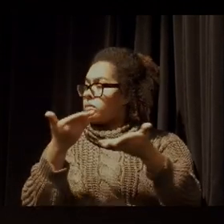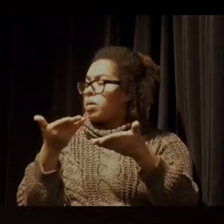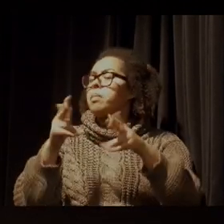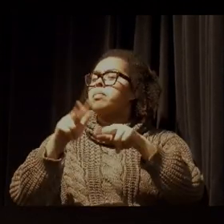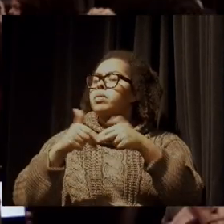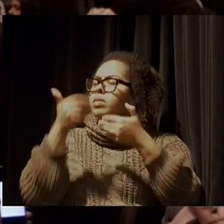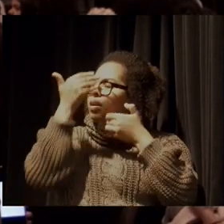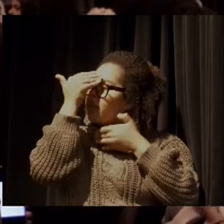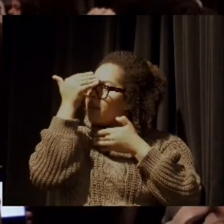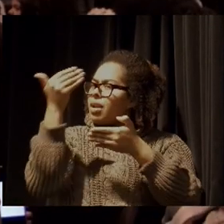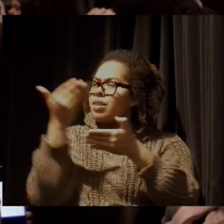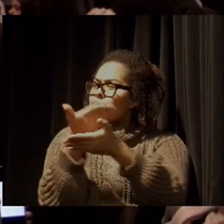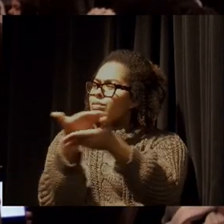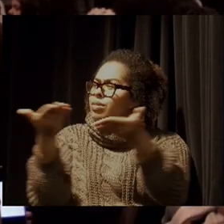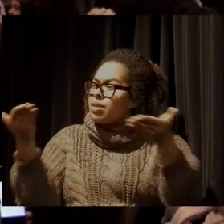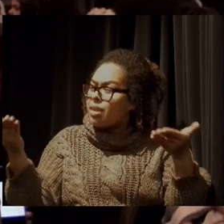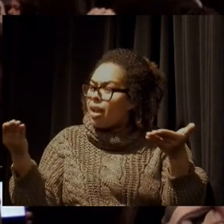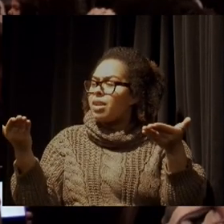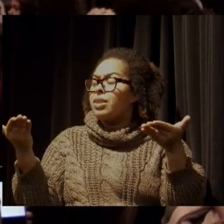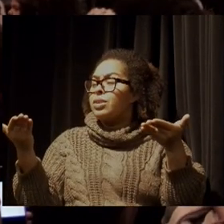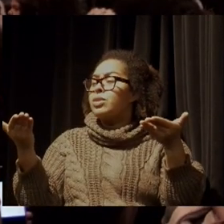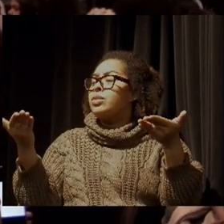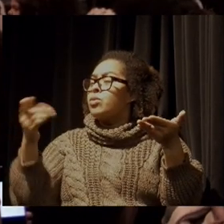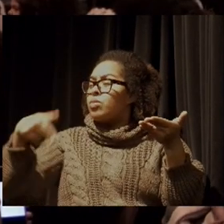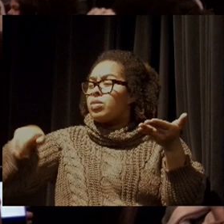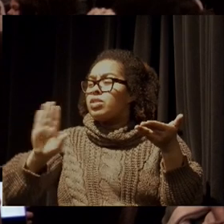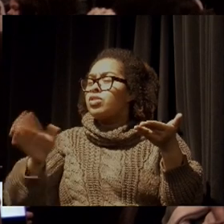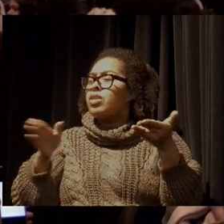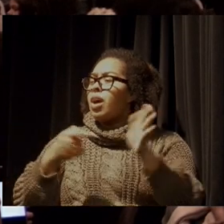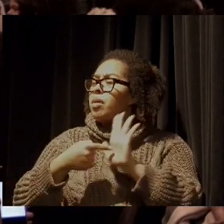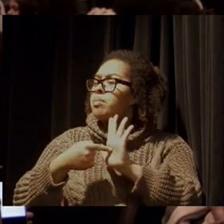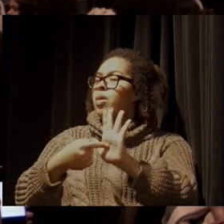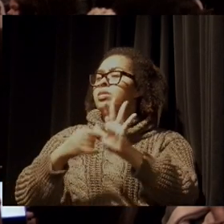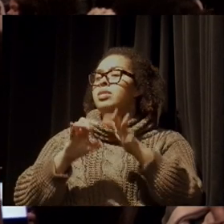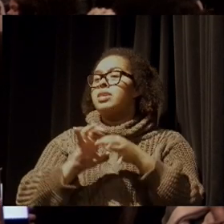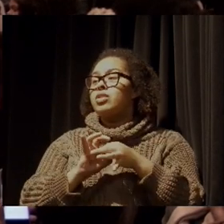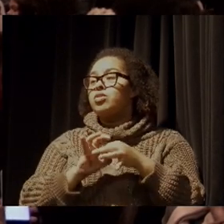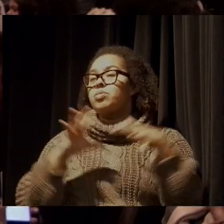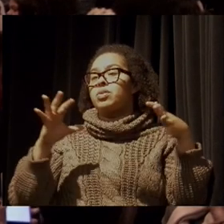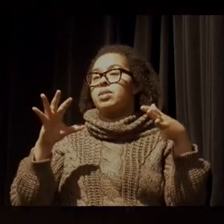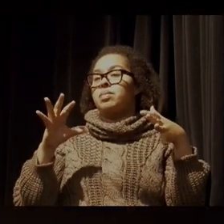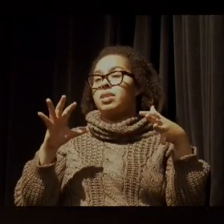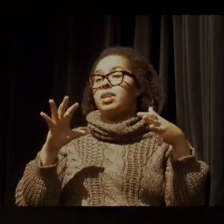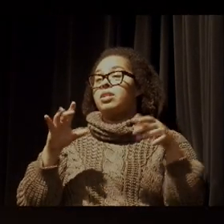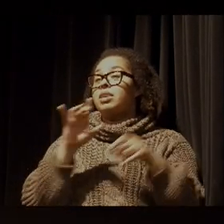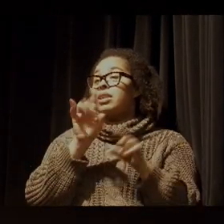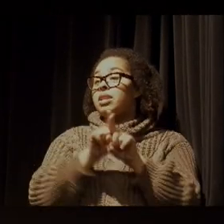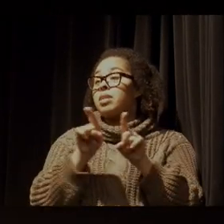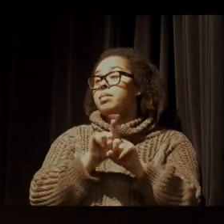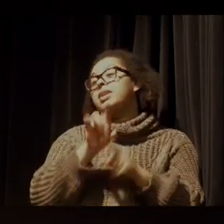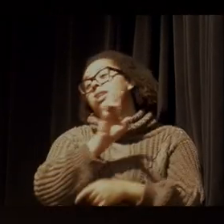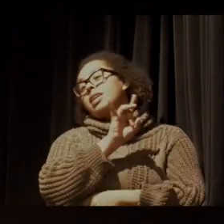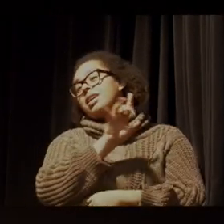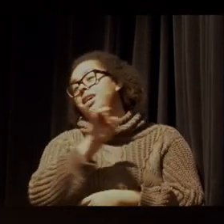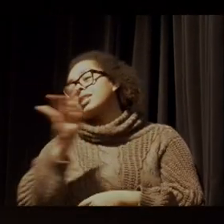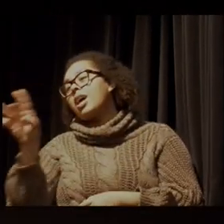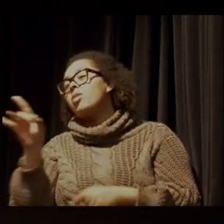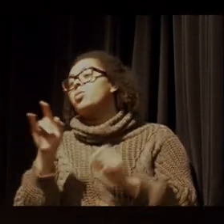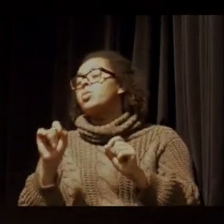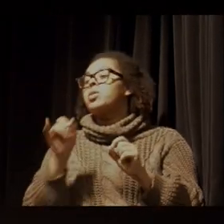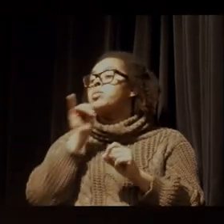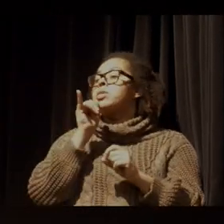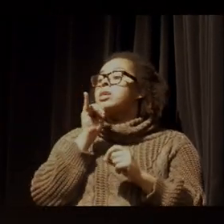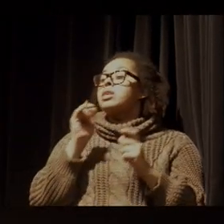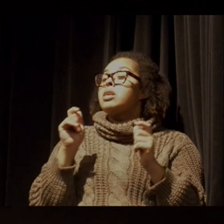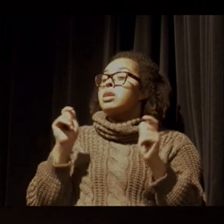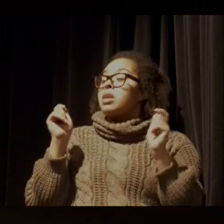agradeço a todo mundo que está aqui, que demonstra desde já essa disponibilidade e que cada um possa buscar na